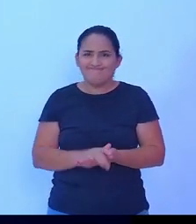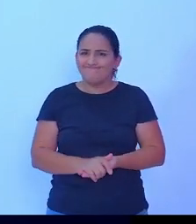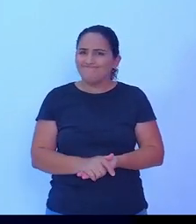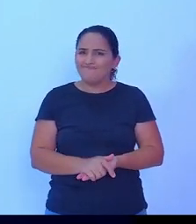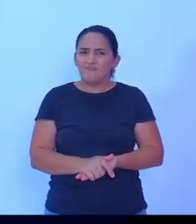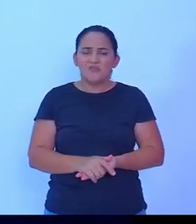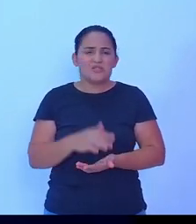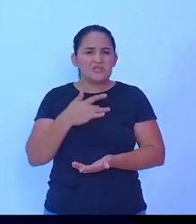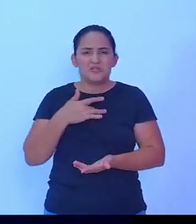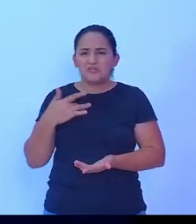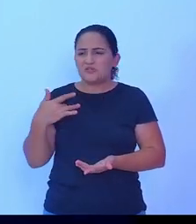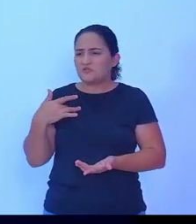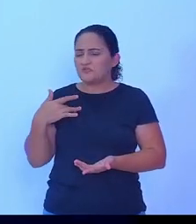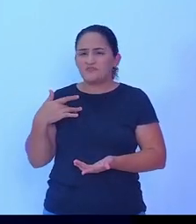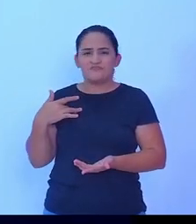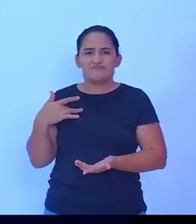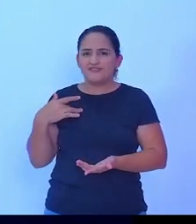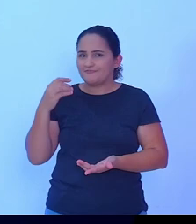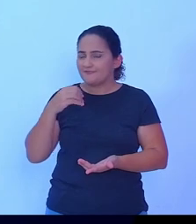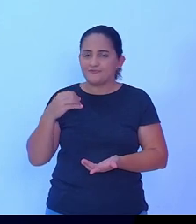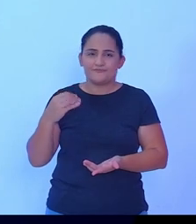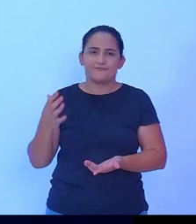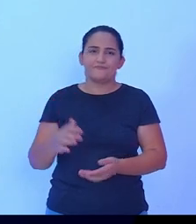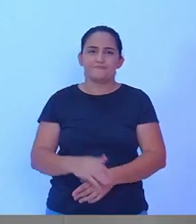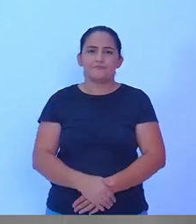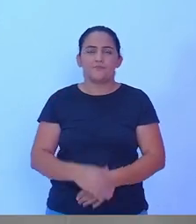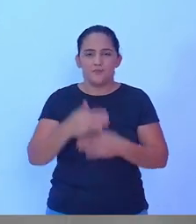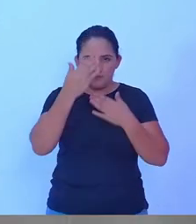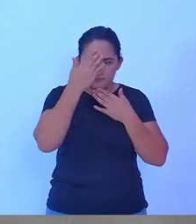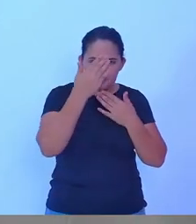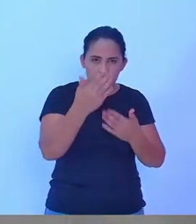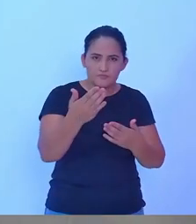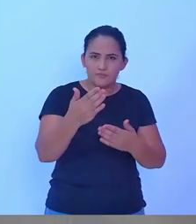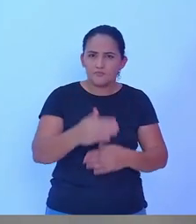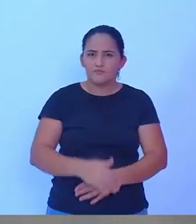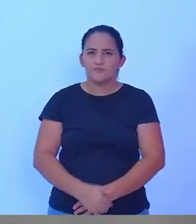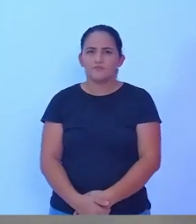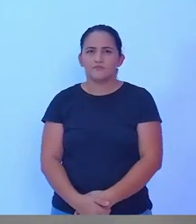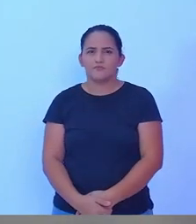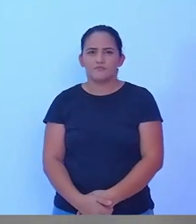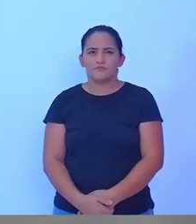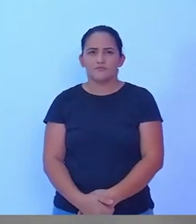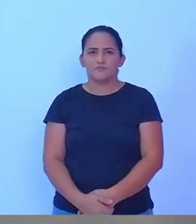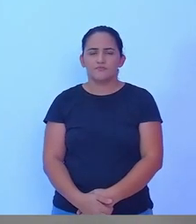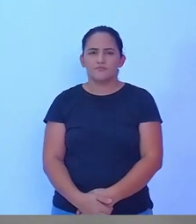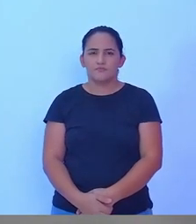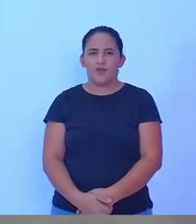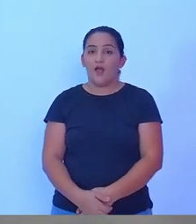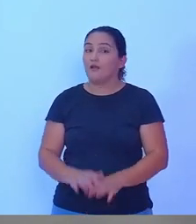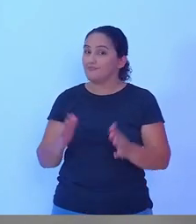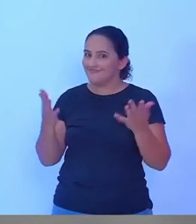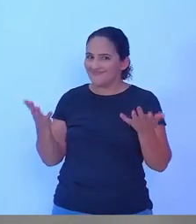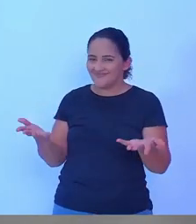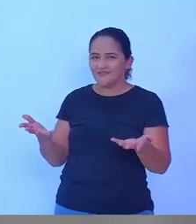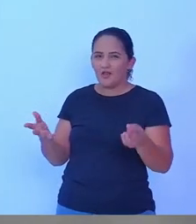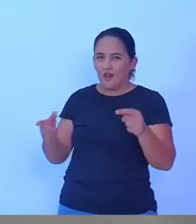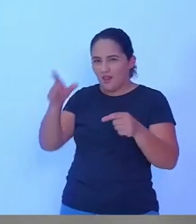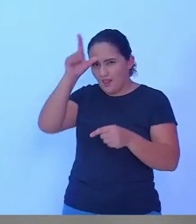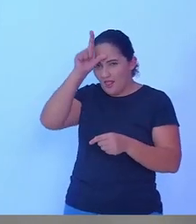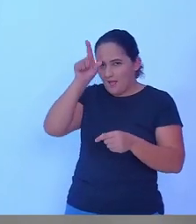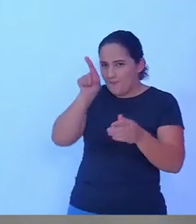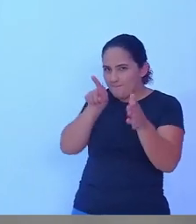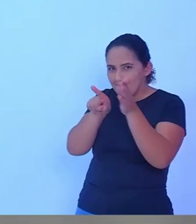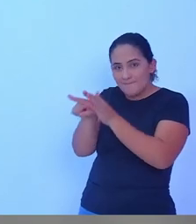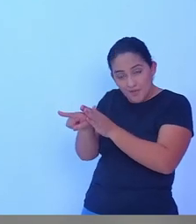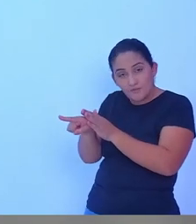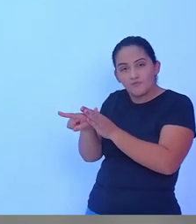nossa saúde. Muito obrigado, candidato Lucindo. Agora, o candidato Lucindo fará em 30 segundos